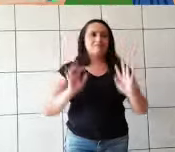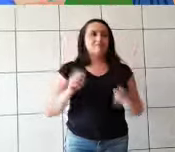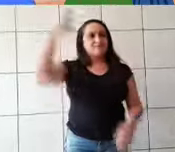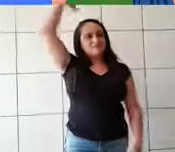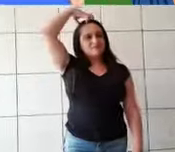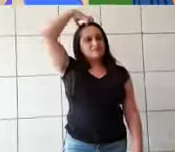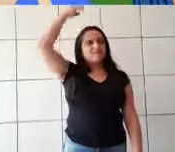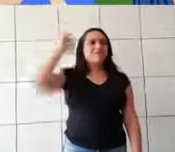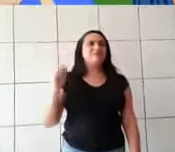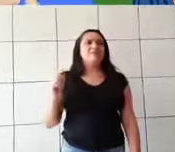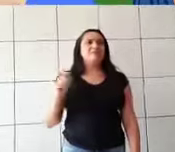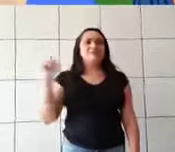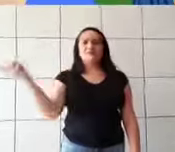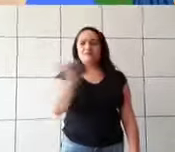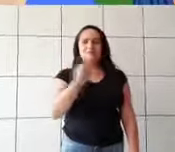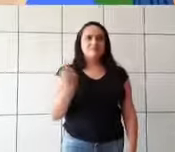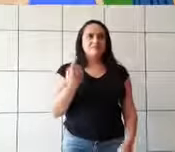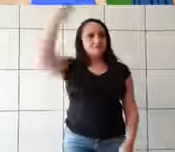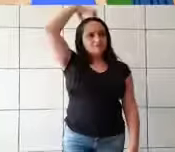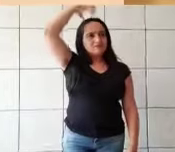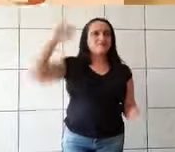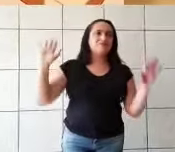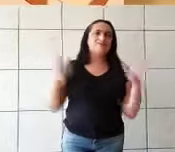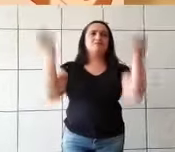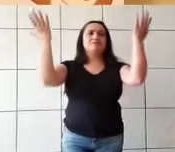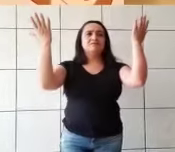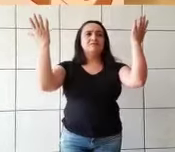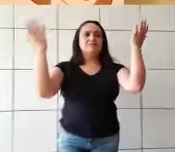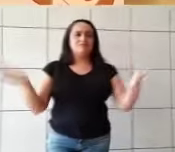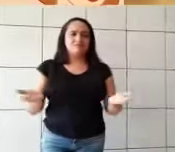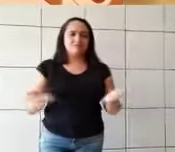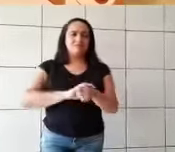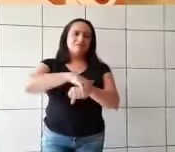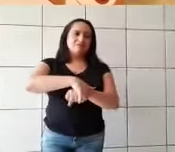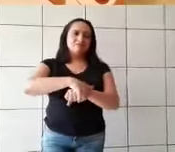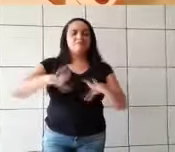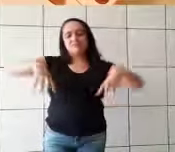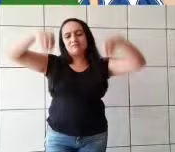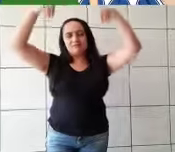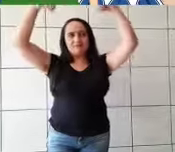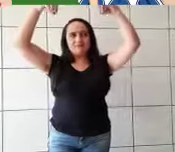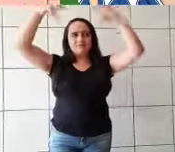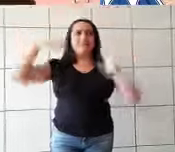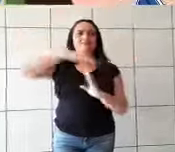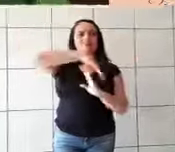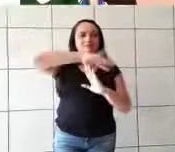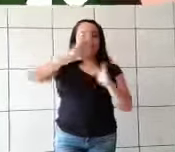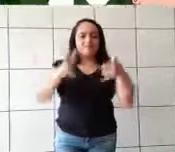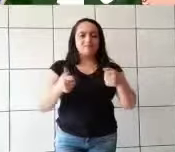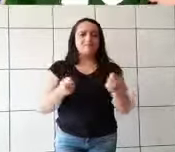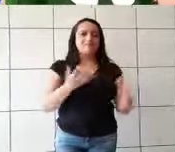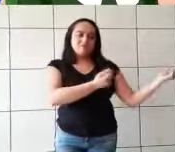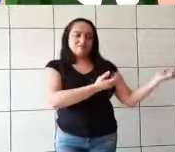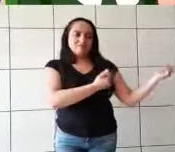Nosso príncipe fará um baile hoje à noite no castelo. Todas as mulheres presentes serão candidatas a se